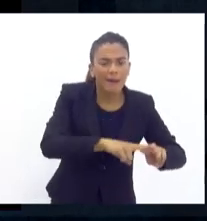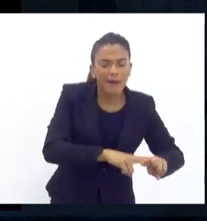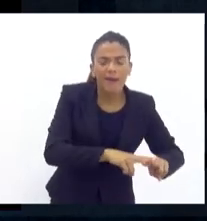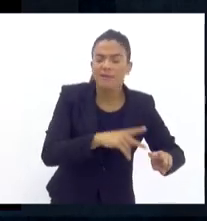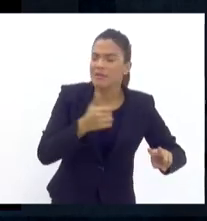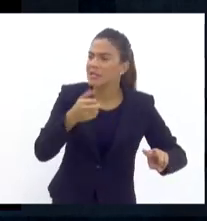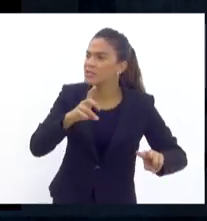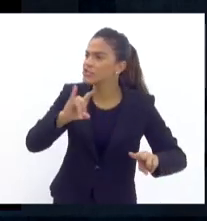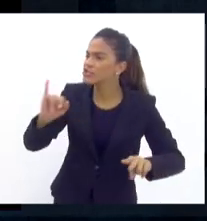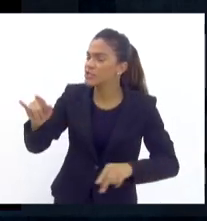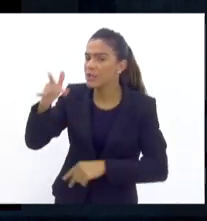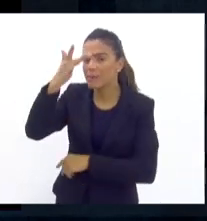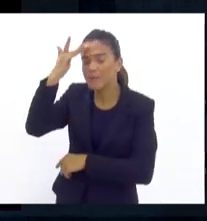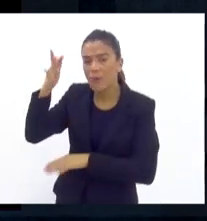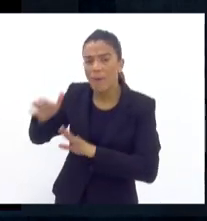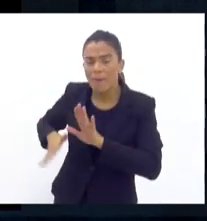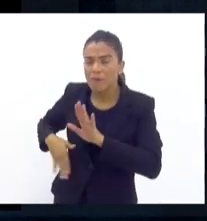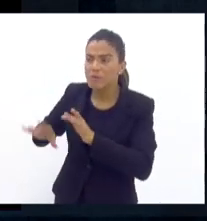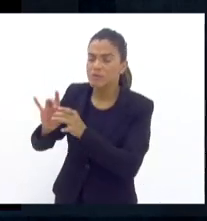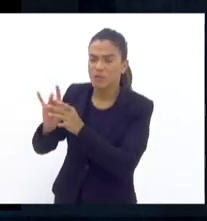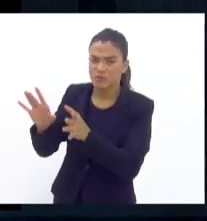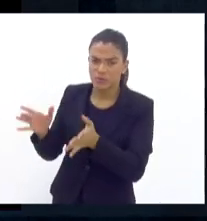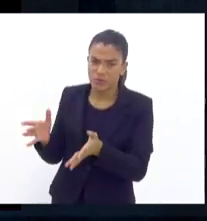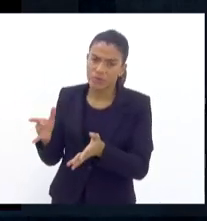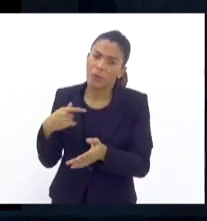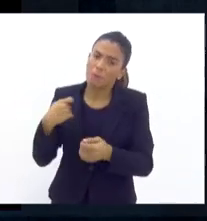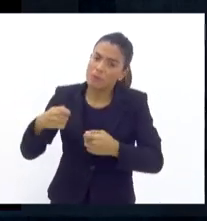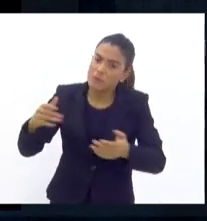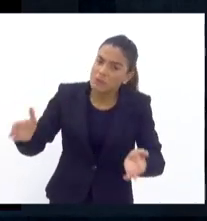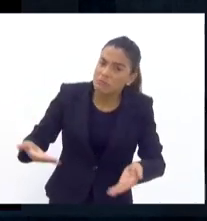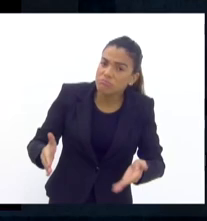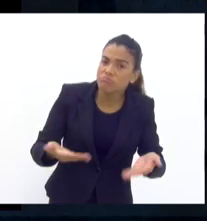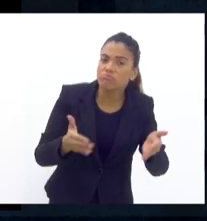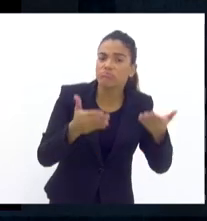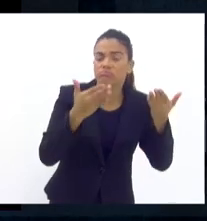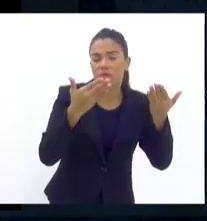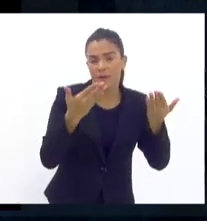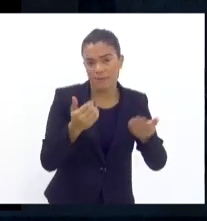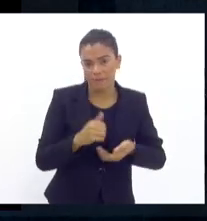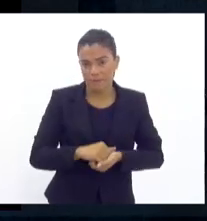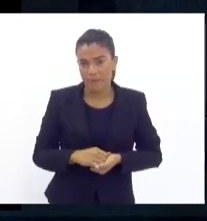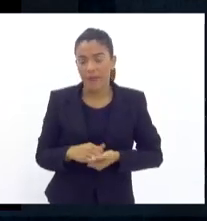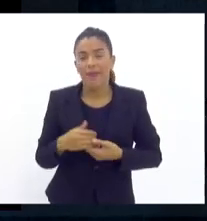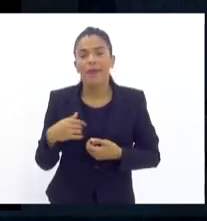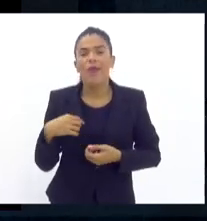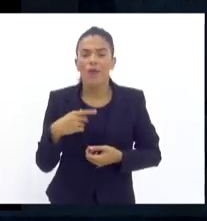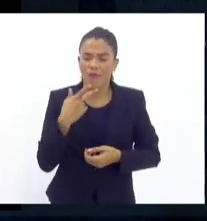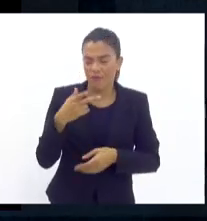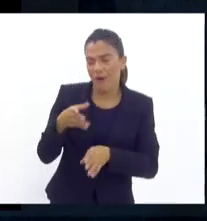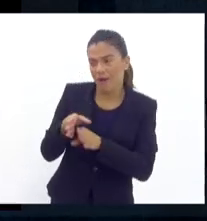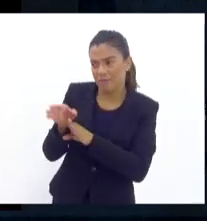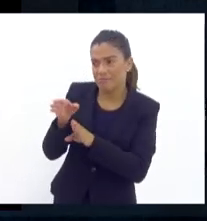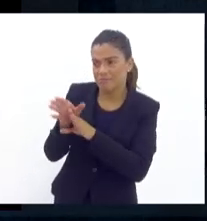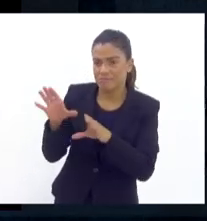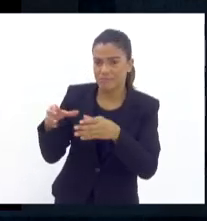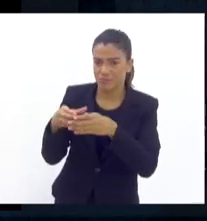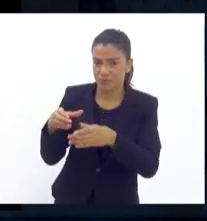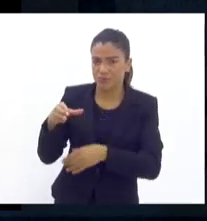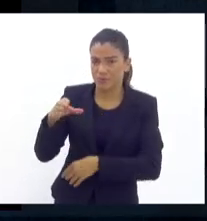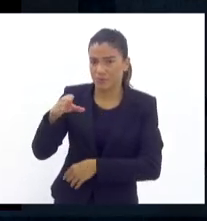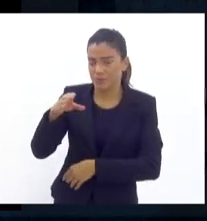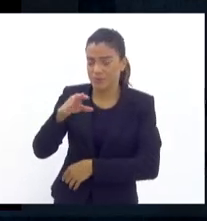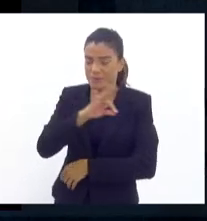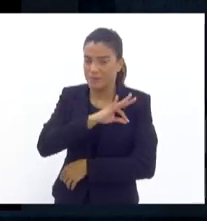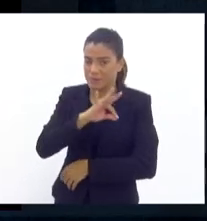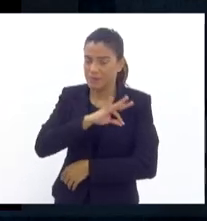de trazer e de motivar o policial militar a continuar trabalhando. É o que eu costumo dizer para os meus policiais. A gente não tem que se